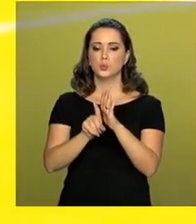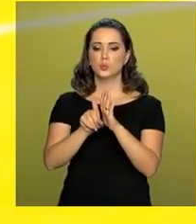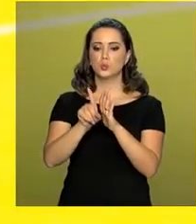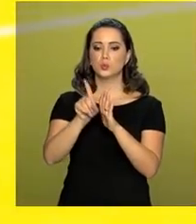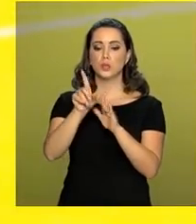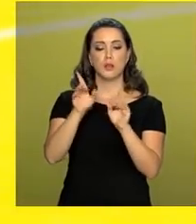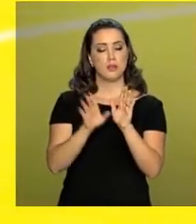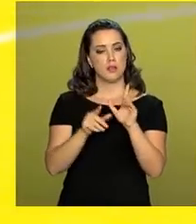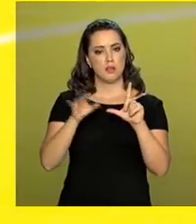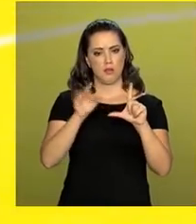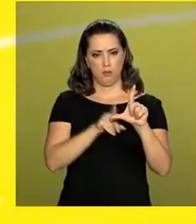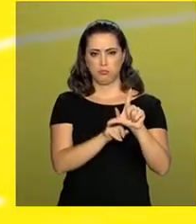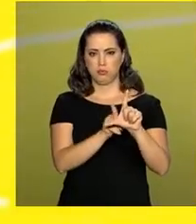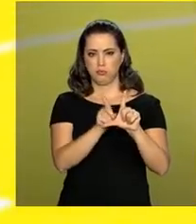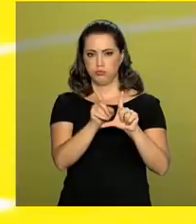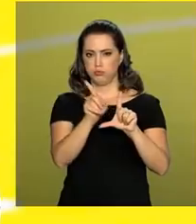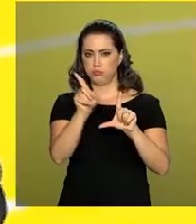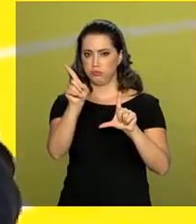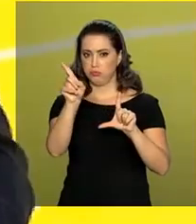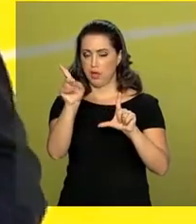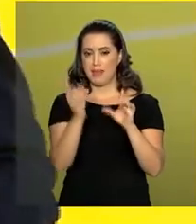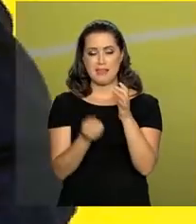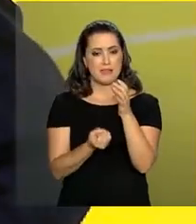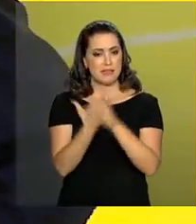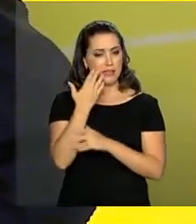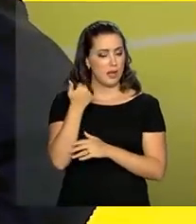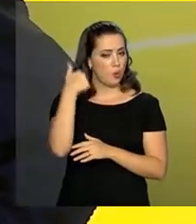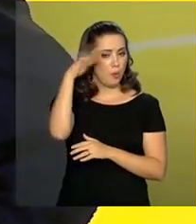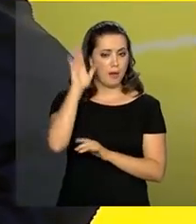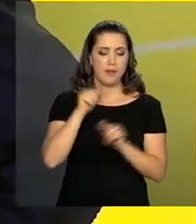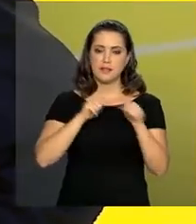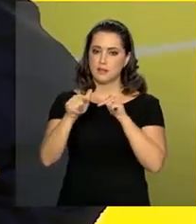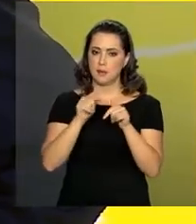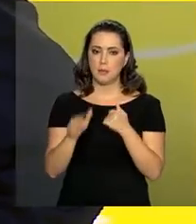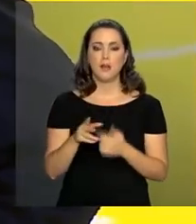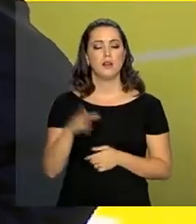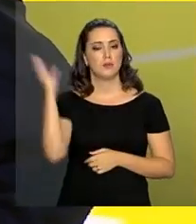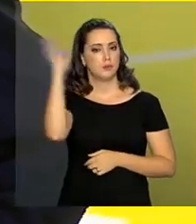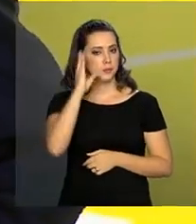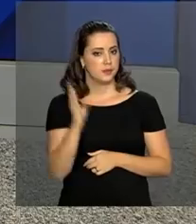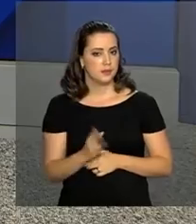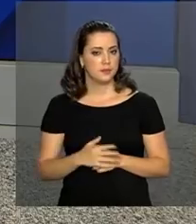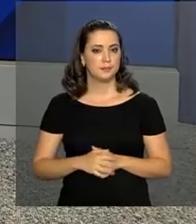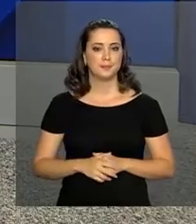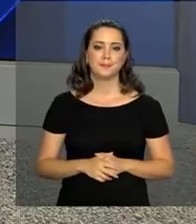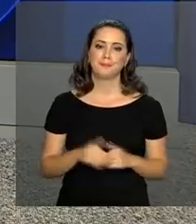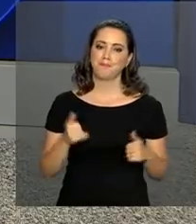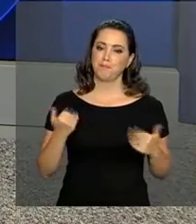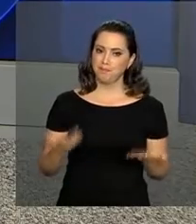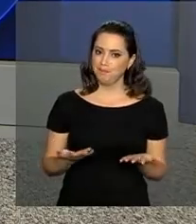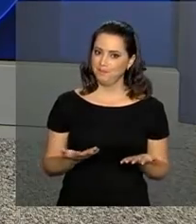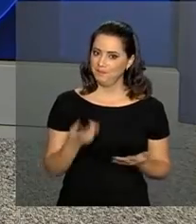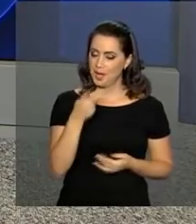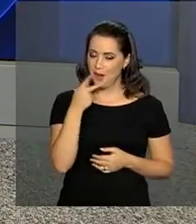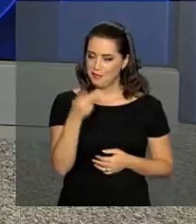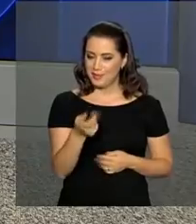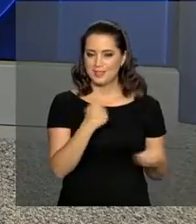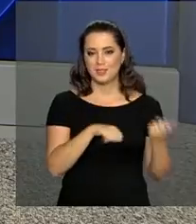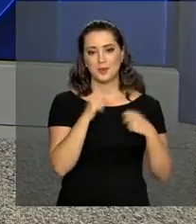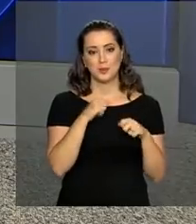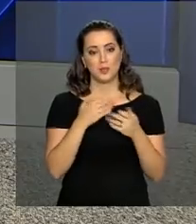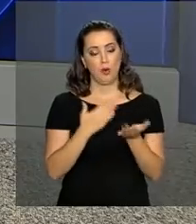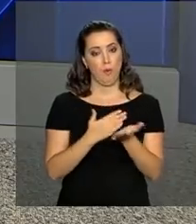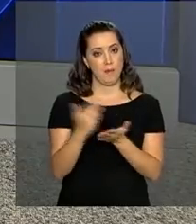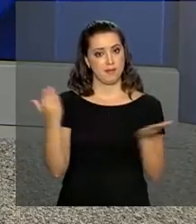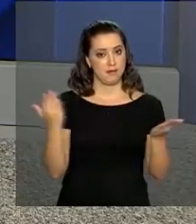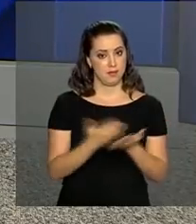oferecendo, criando oportunidades, ampliando as oportunidades de emprego para os brasileiros. E olha só, falando em economia,